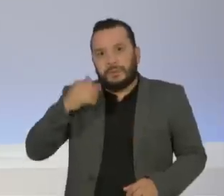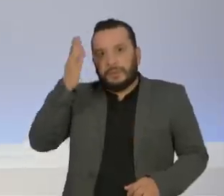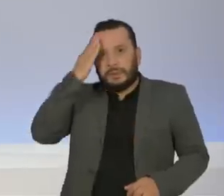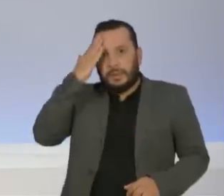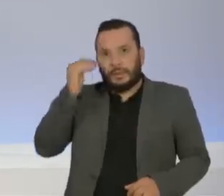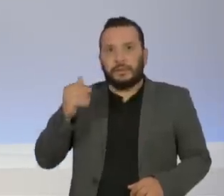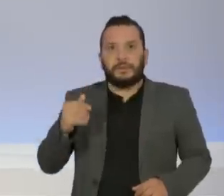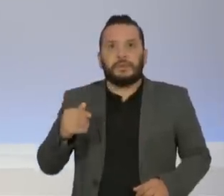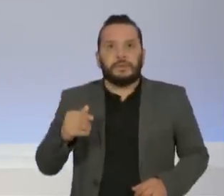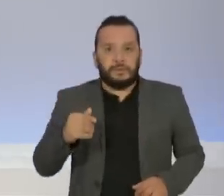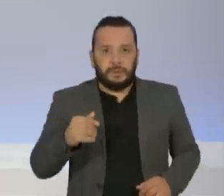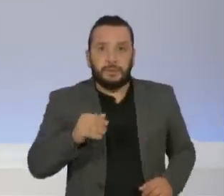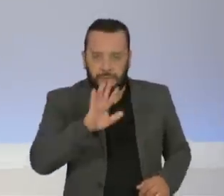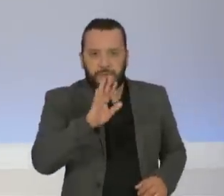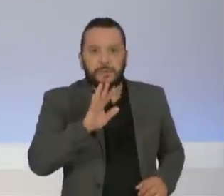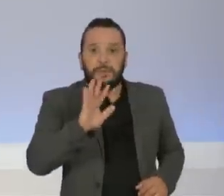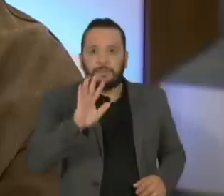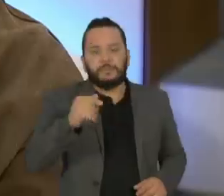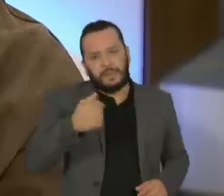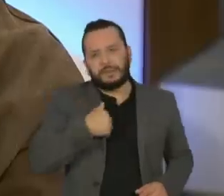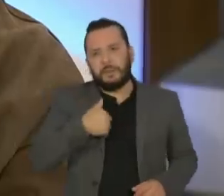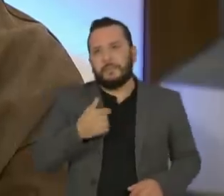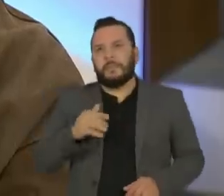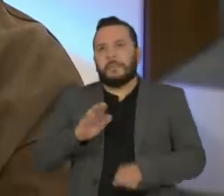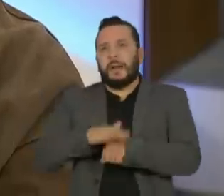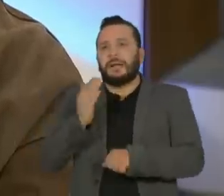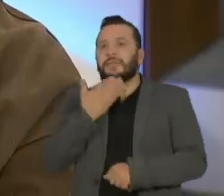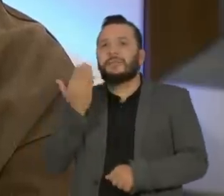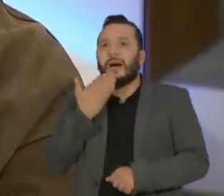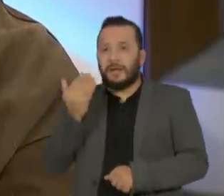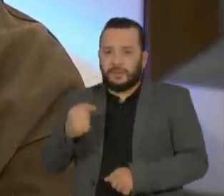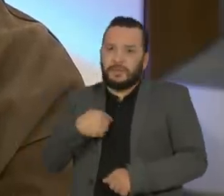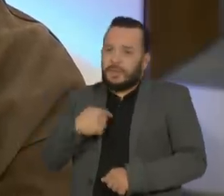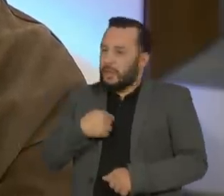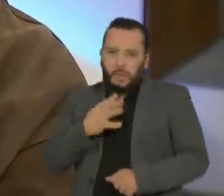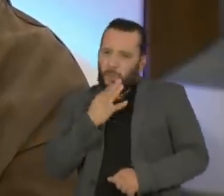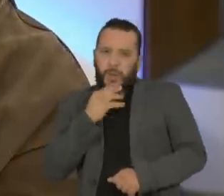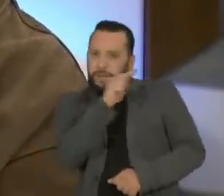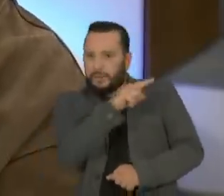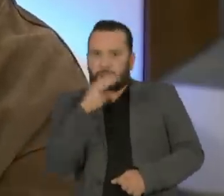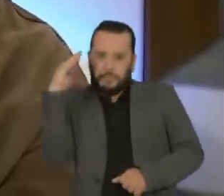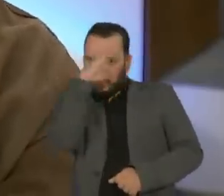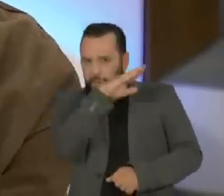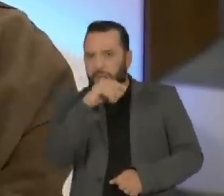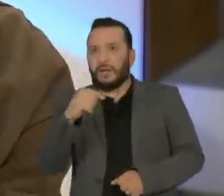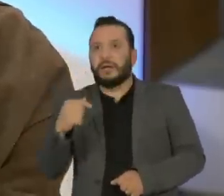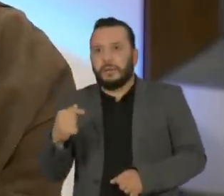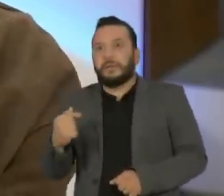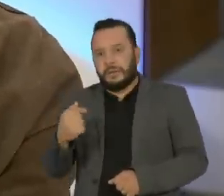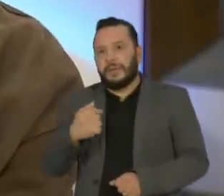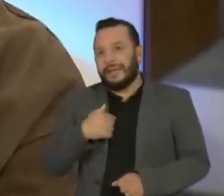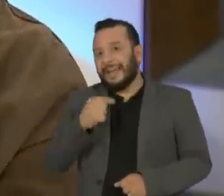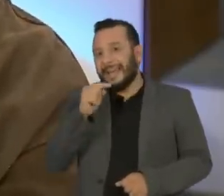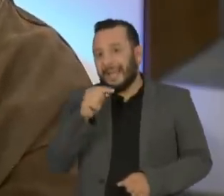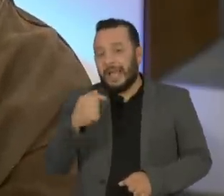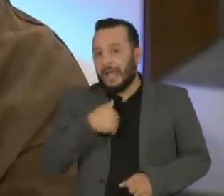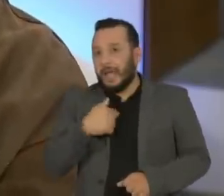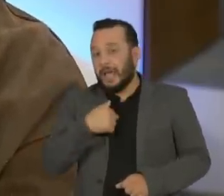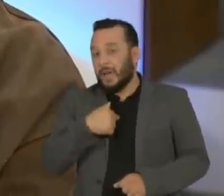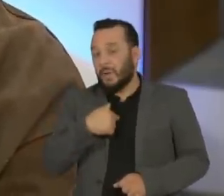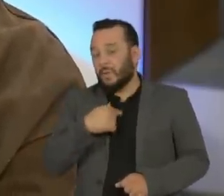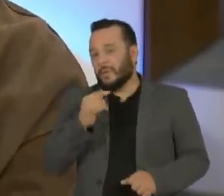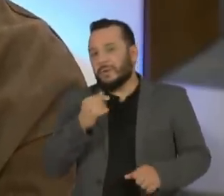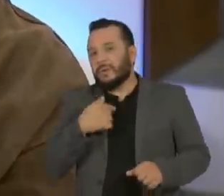Você não é, você não pode falar por ele, evidentemente. Eu acho muito mais fácil falar dos meus porque eu me conheço. Seria um pouco mais desonesto querer atribuir a ele uma